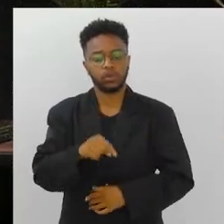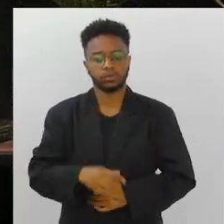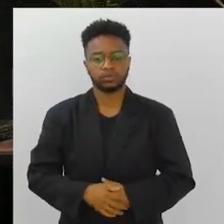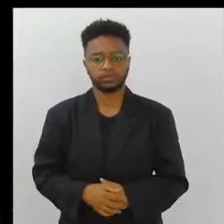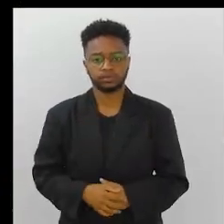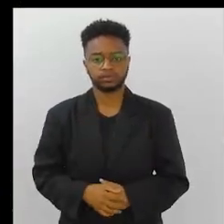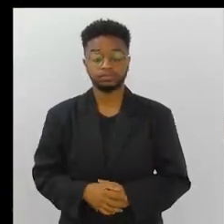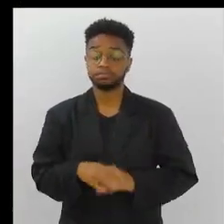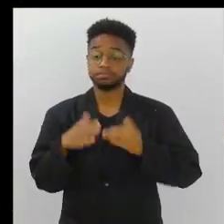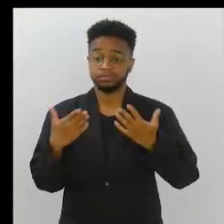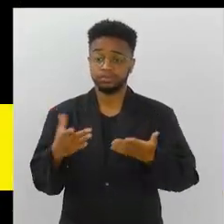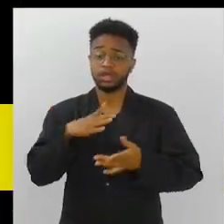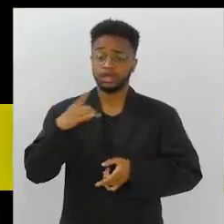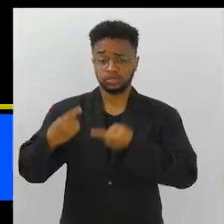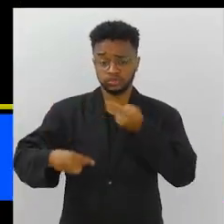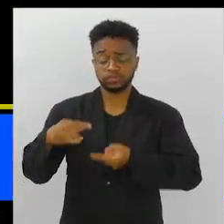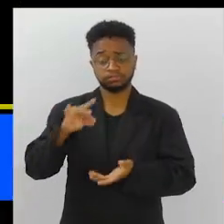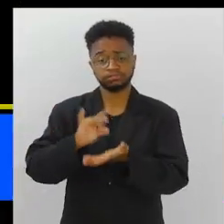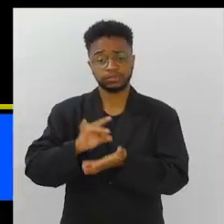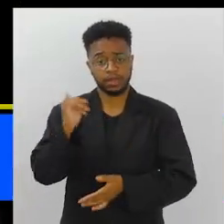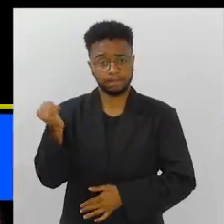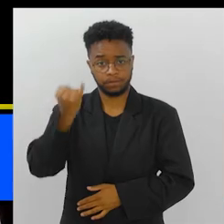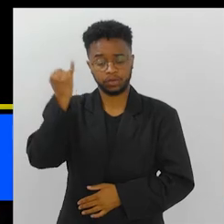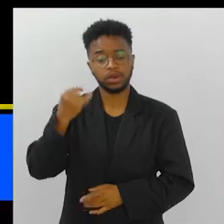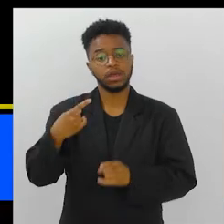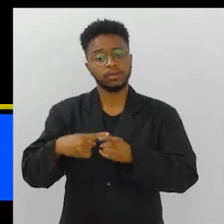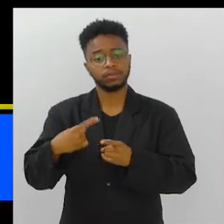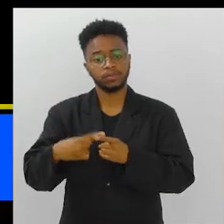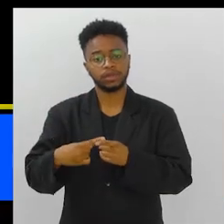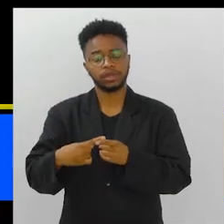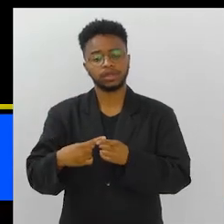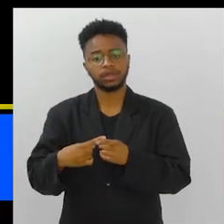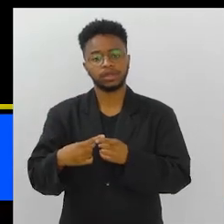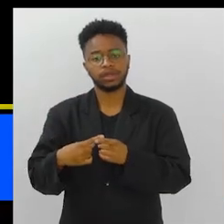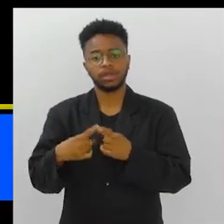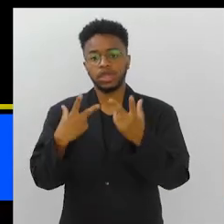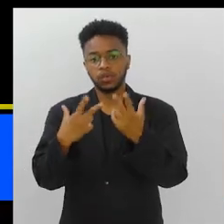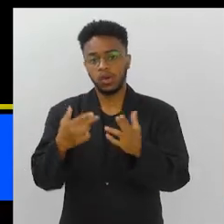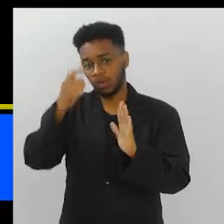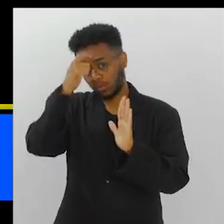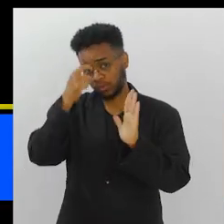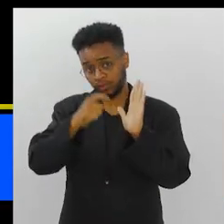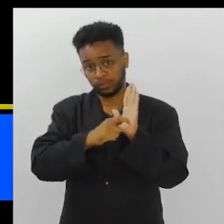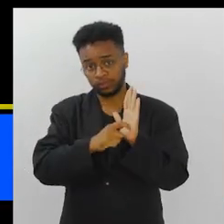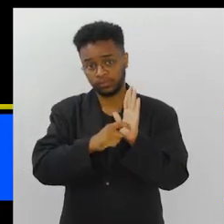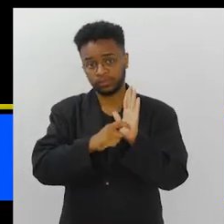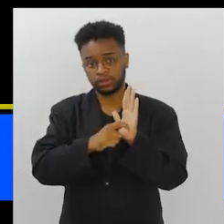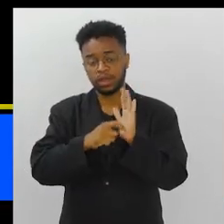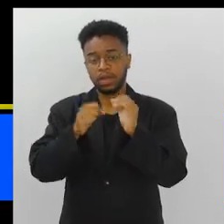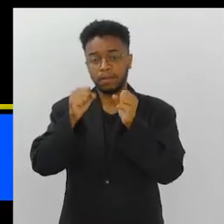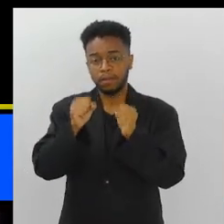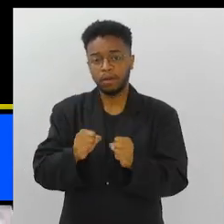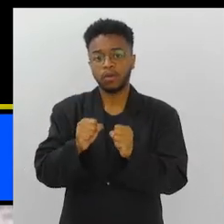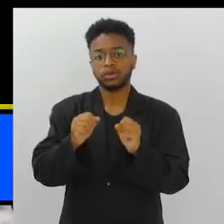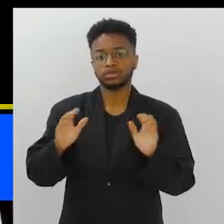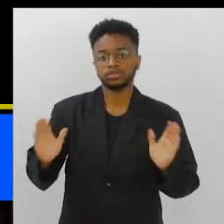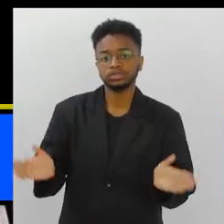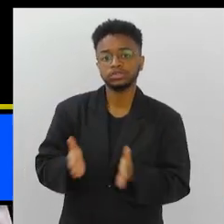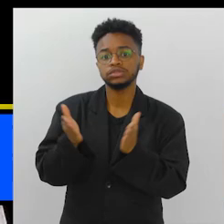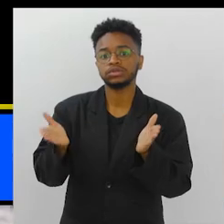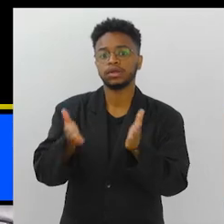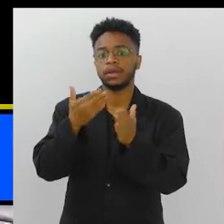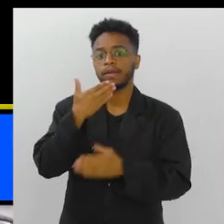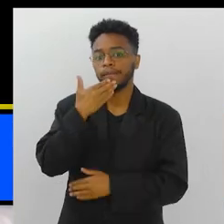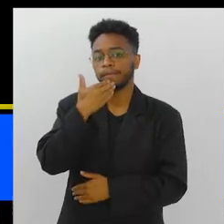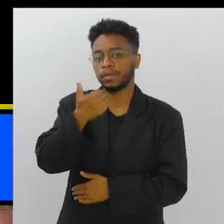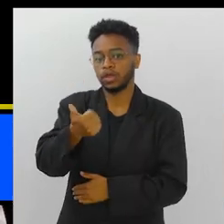encontro? Então, essa é uma discussão muito importante porque, da mesma maneira que a inteligência artificial pode promover